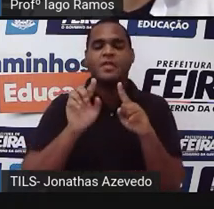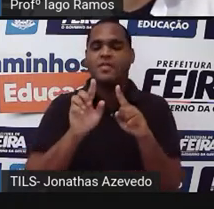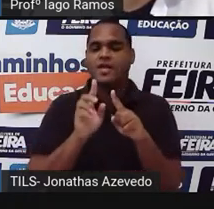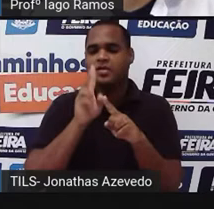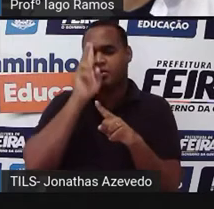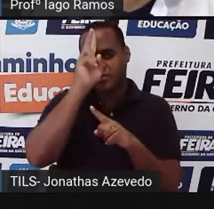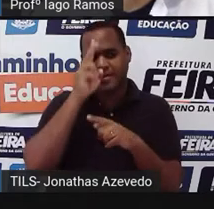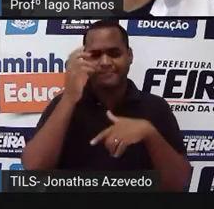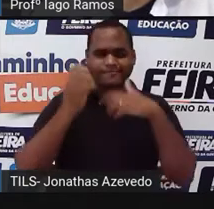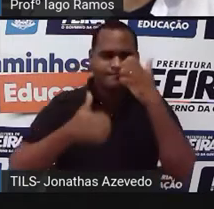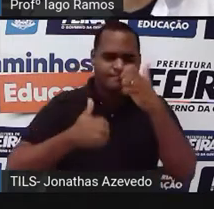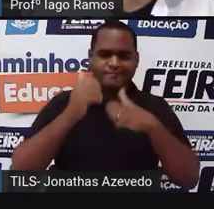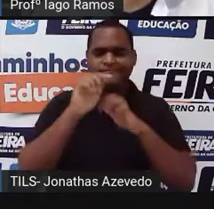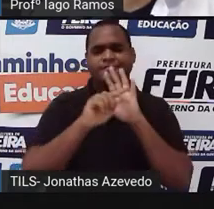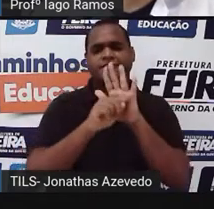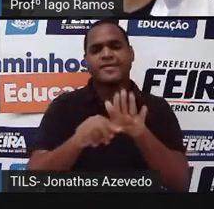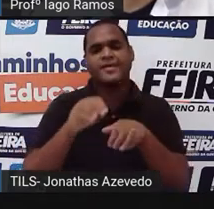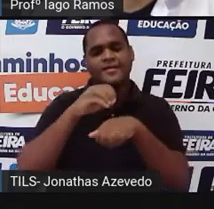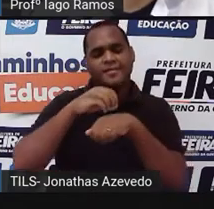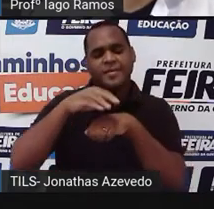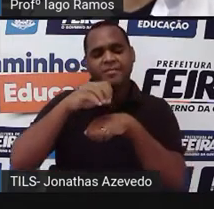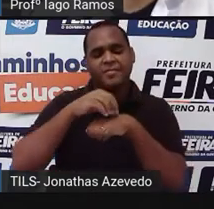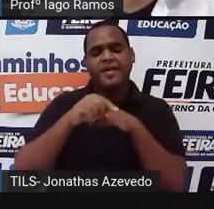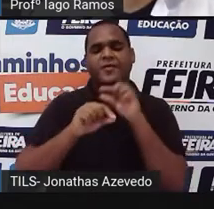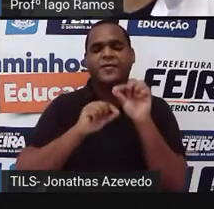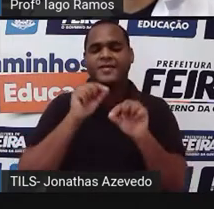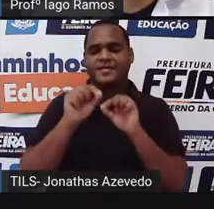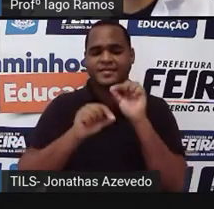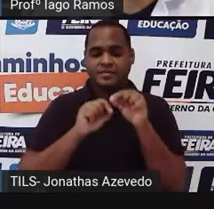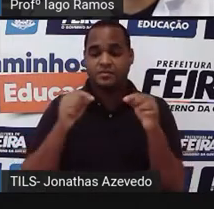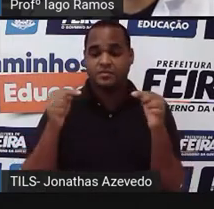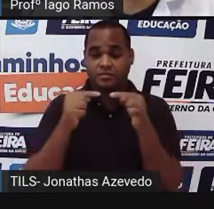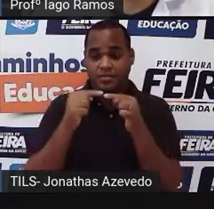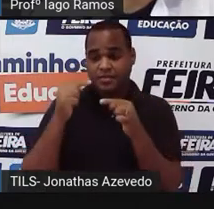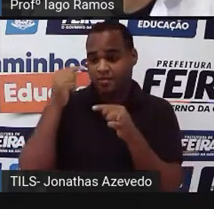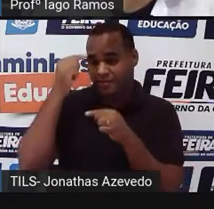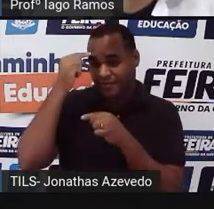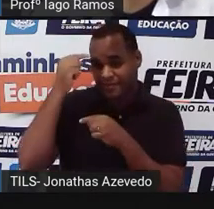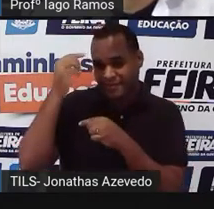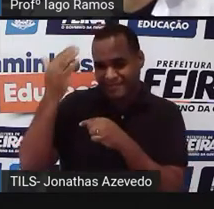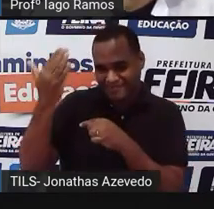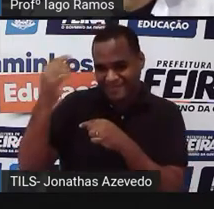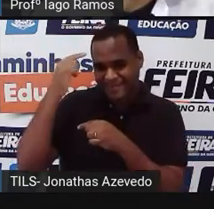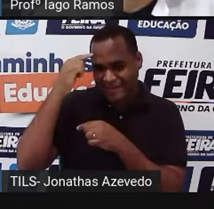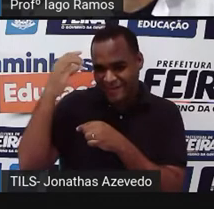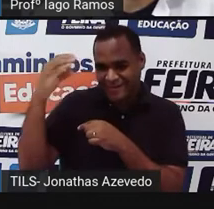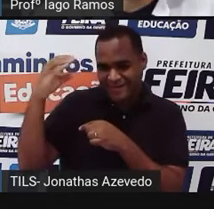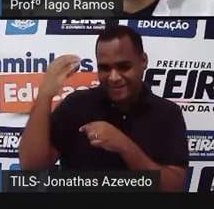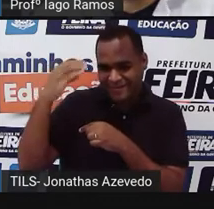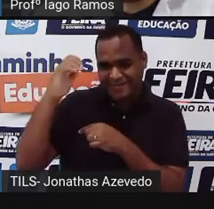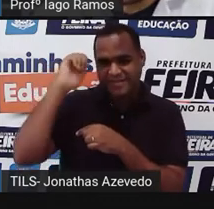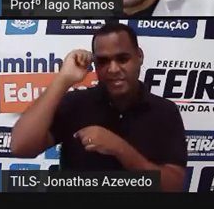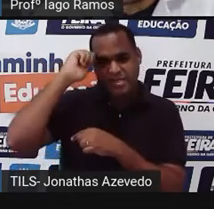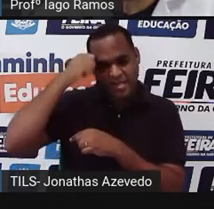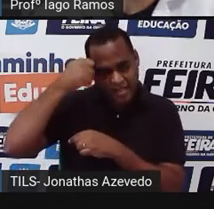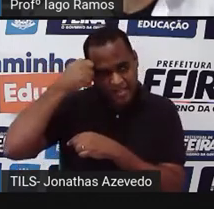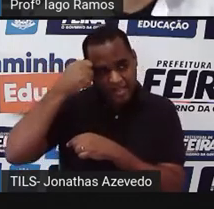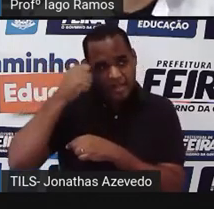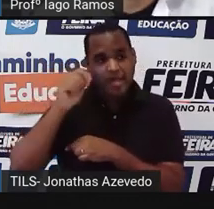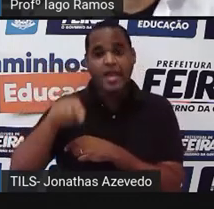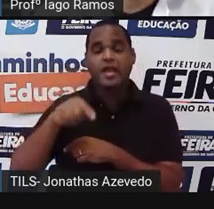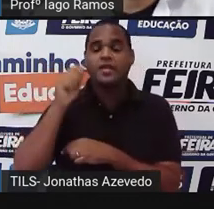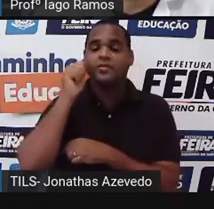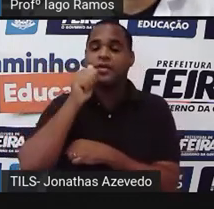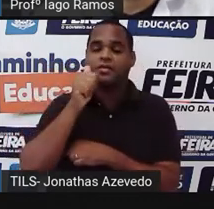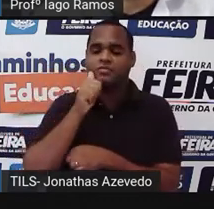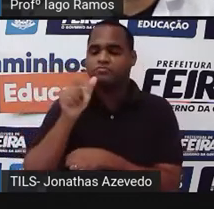trazendo para você aqui? É uma história de inspiração baseada na consciência negra, né? Uma mulher negra, né?